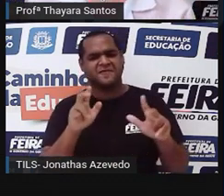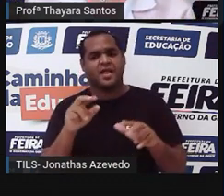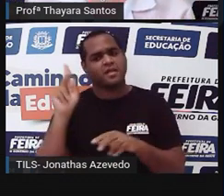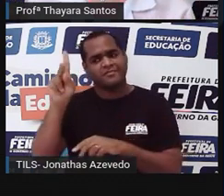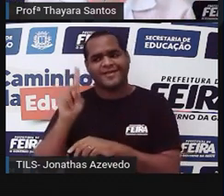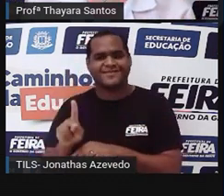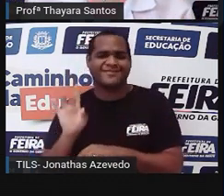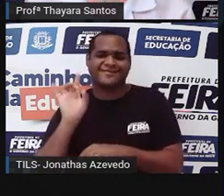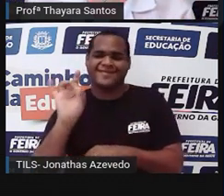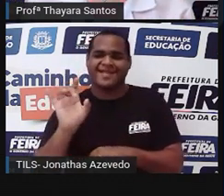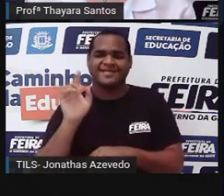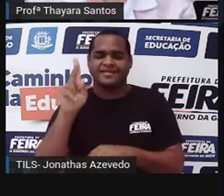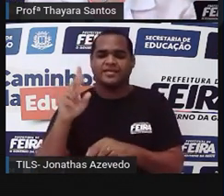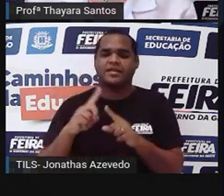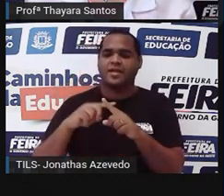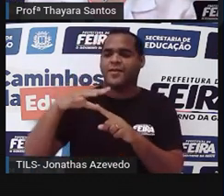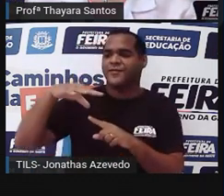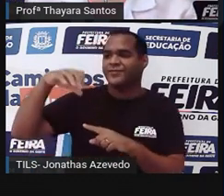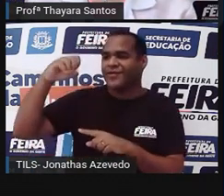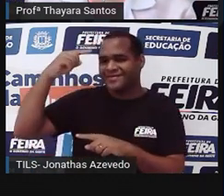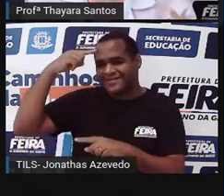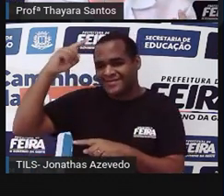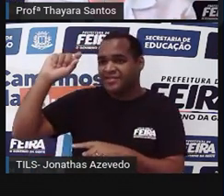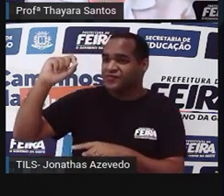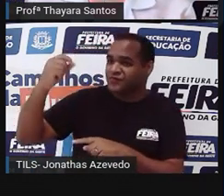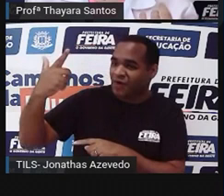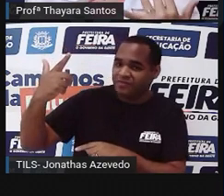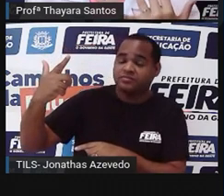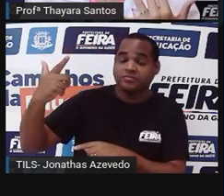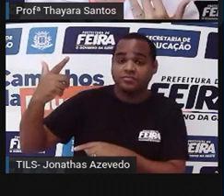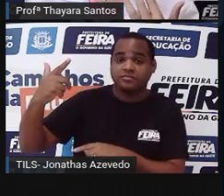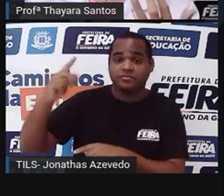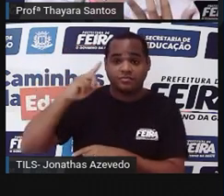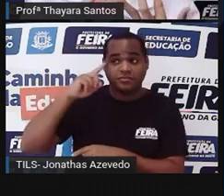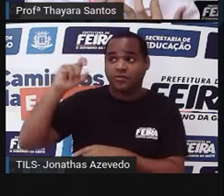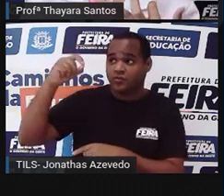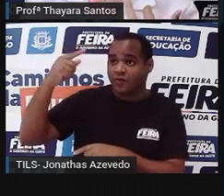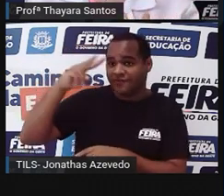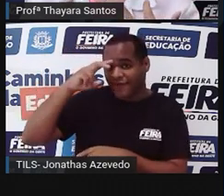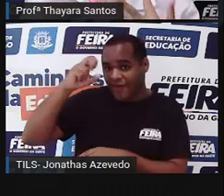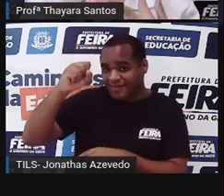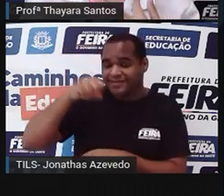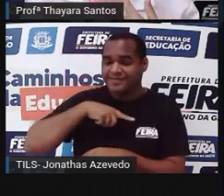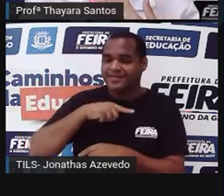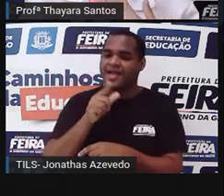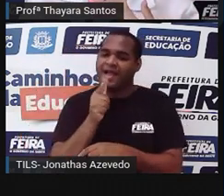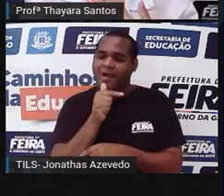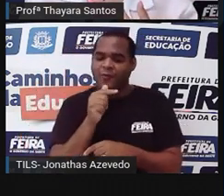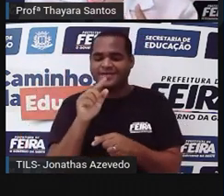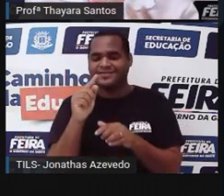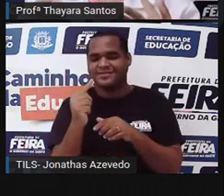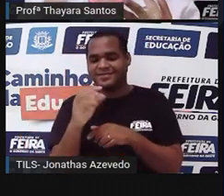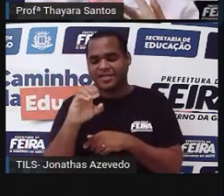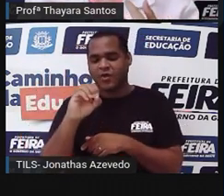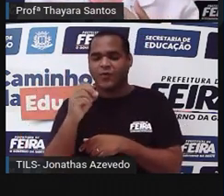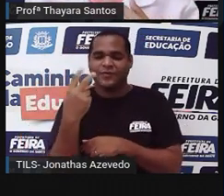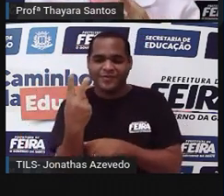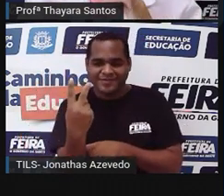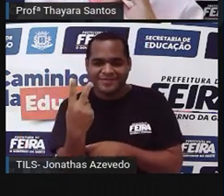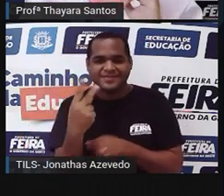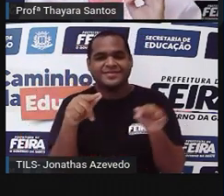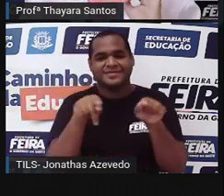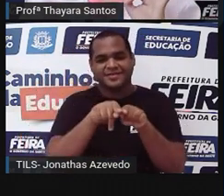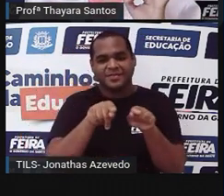elas fazem o processo de fotossíntese. Elas só precisam ter luz solar, água e gás carbônico. E